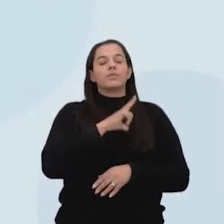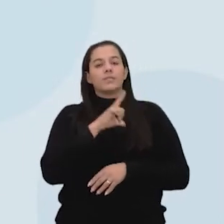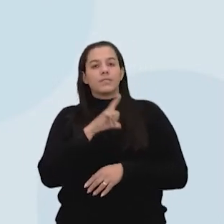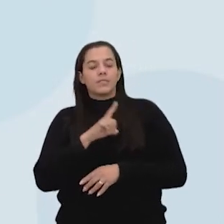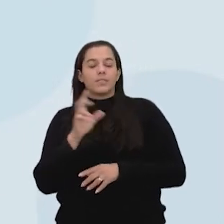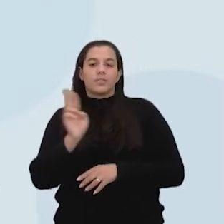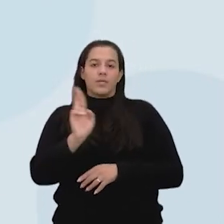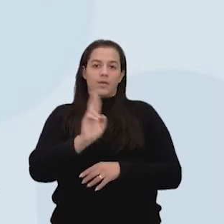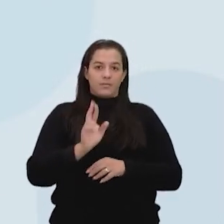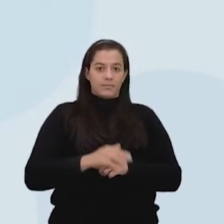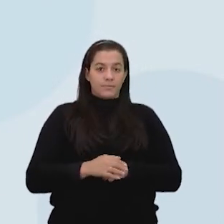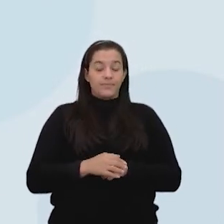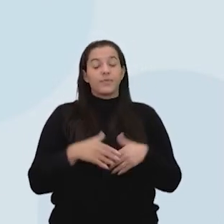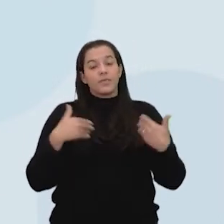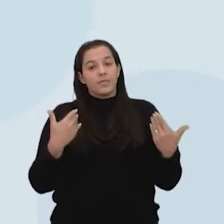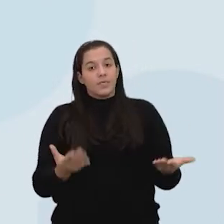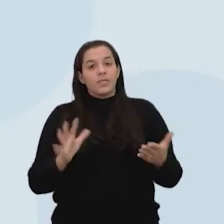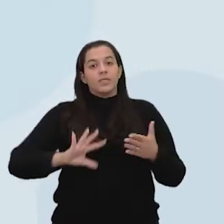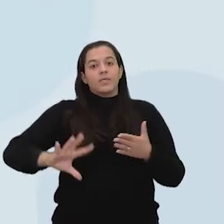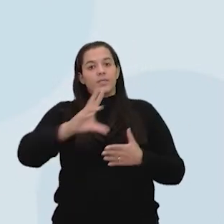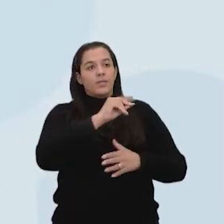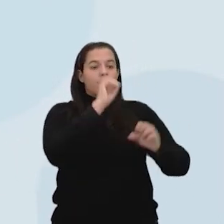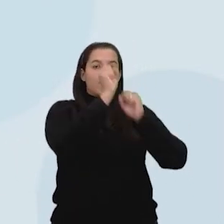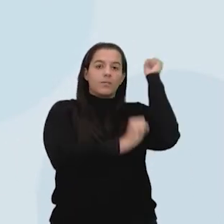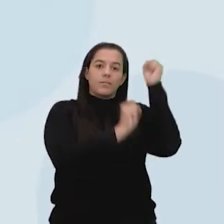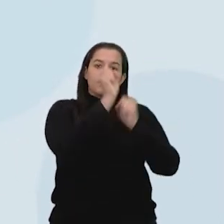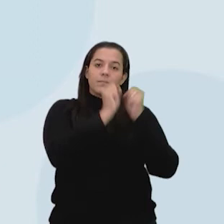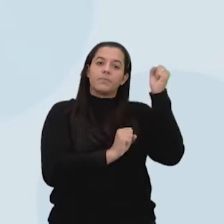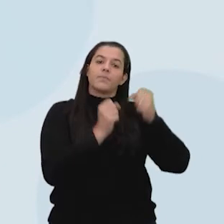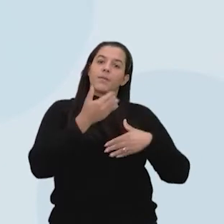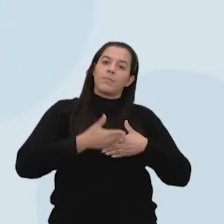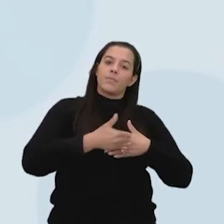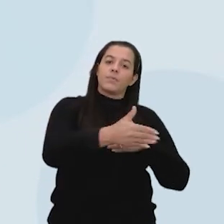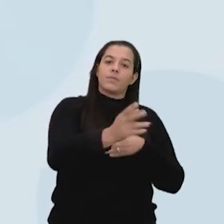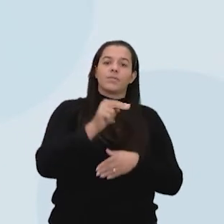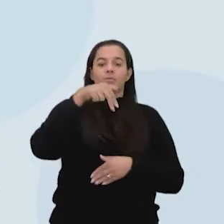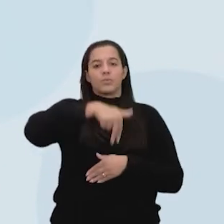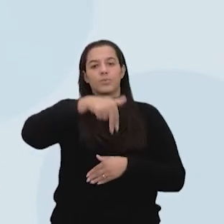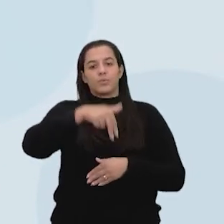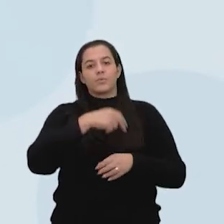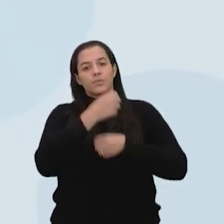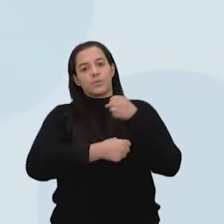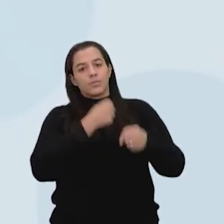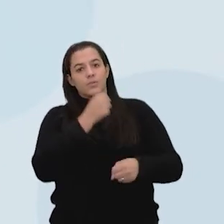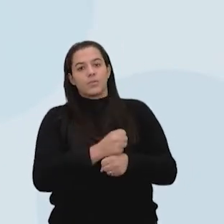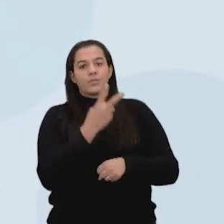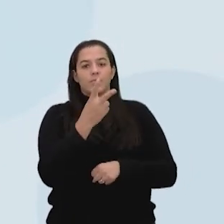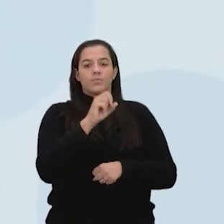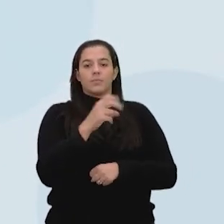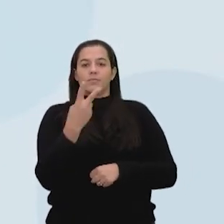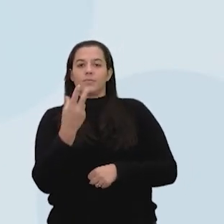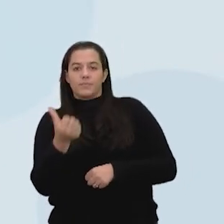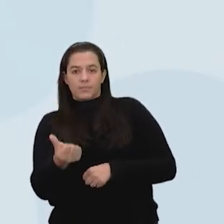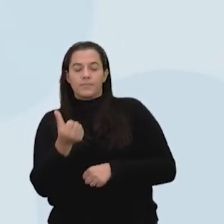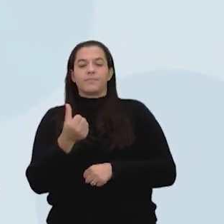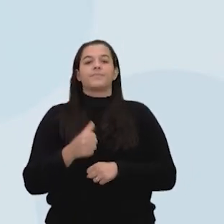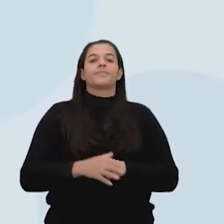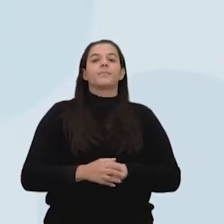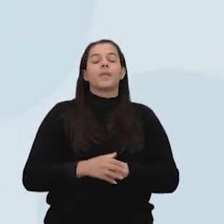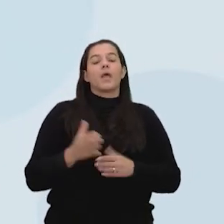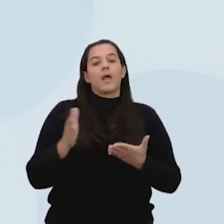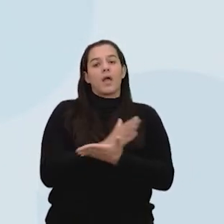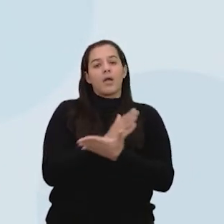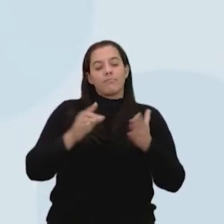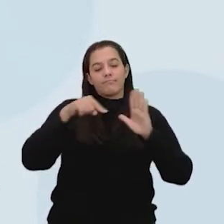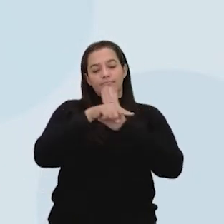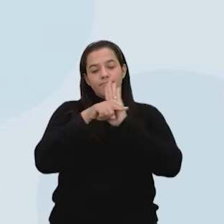O início das operações da usina está programado para novembro de 2026. Pesquisador da área